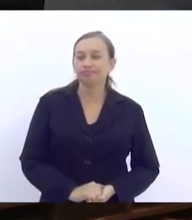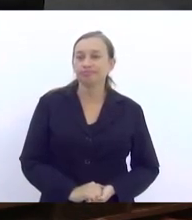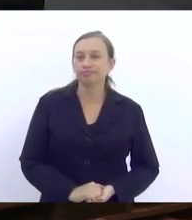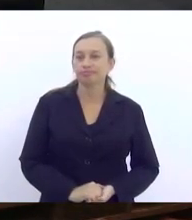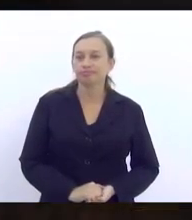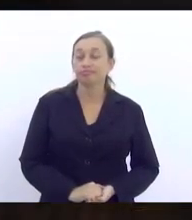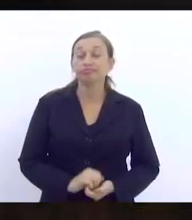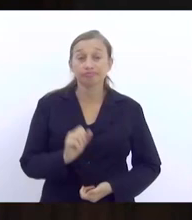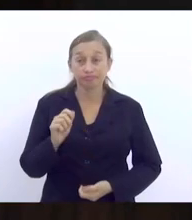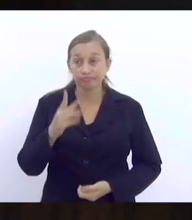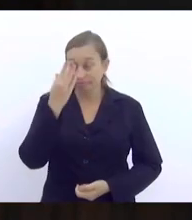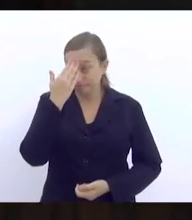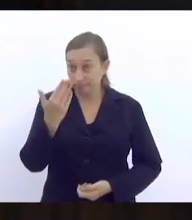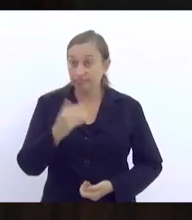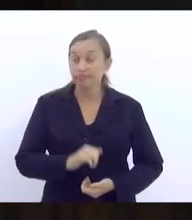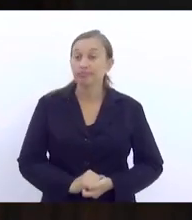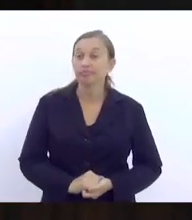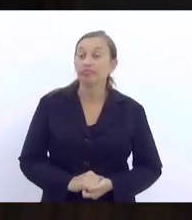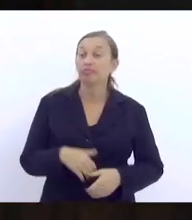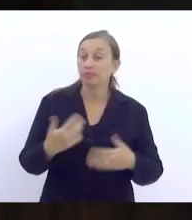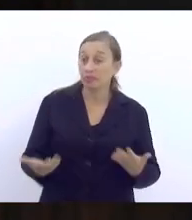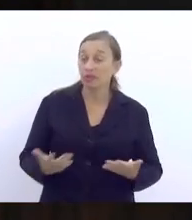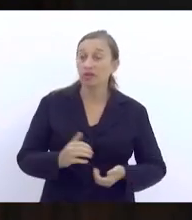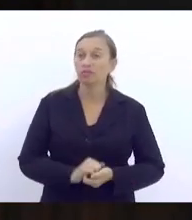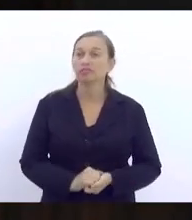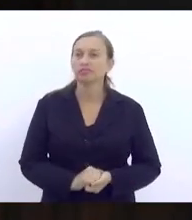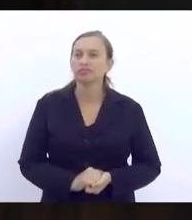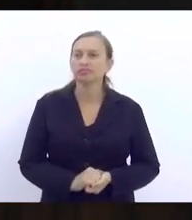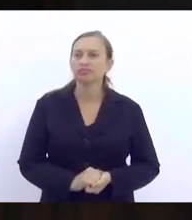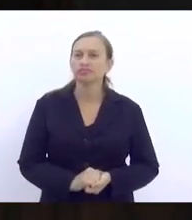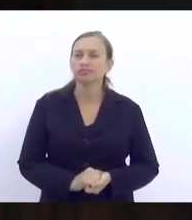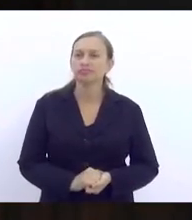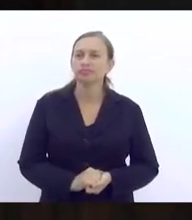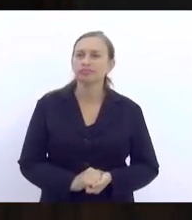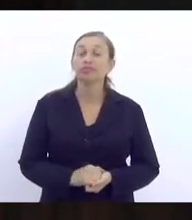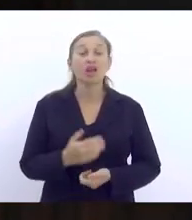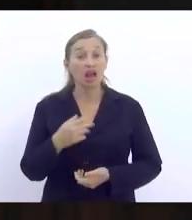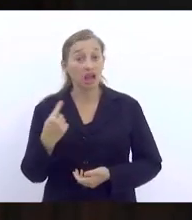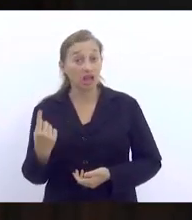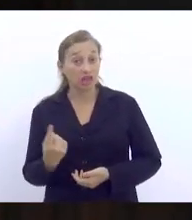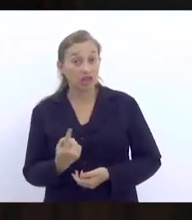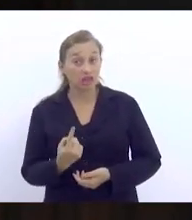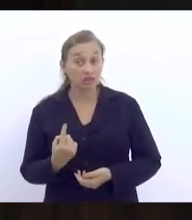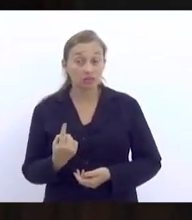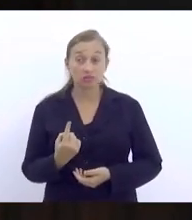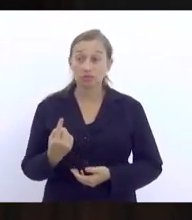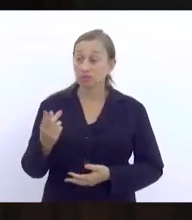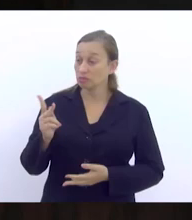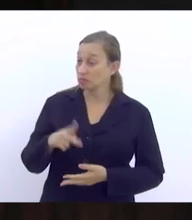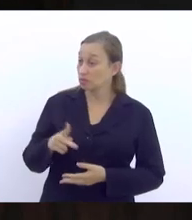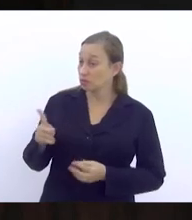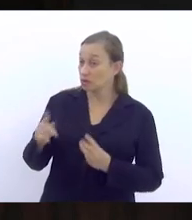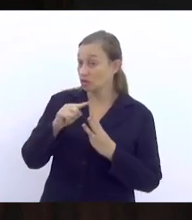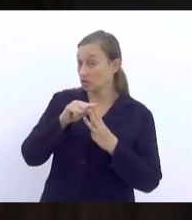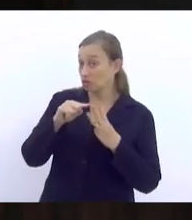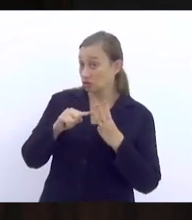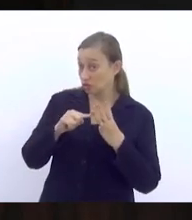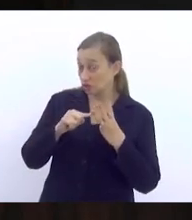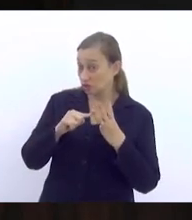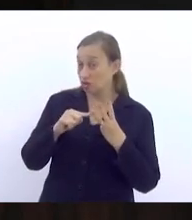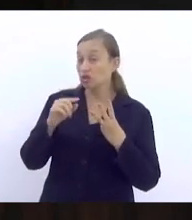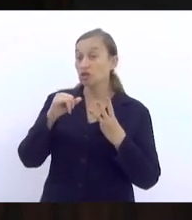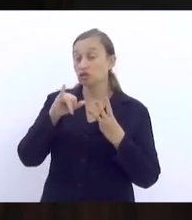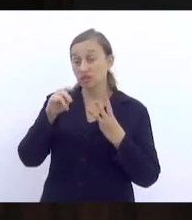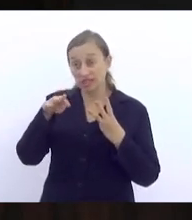Ok, obrigado. Então, passamos às nossas professoras, a Solidez Lange, a